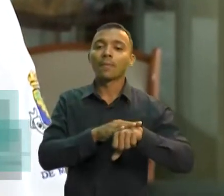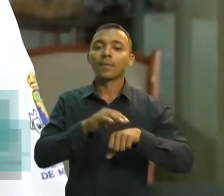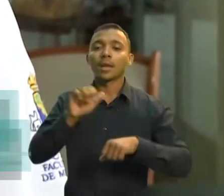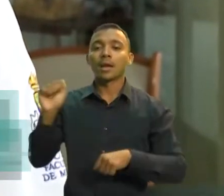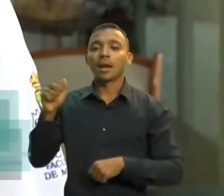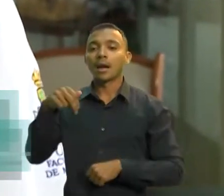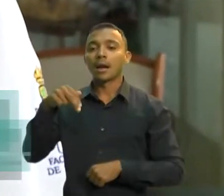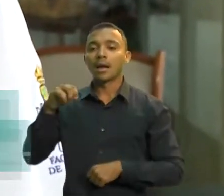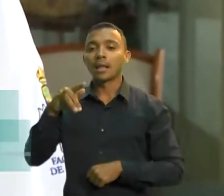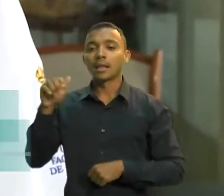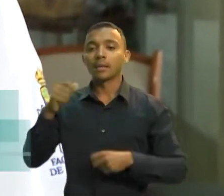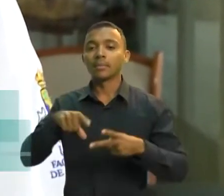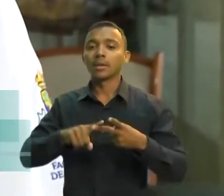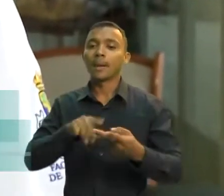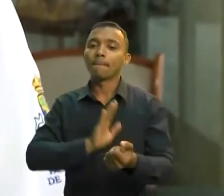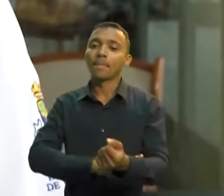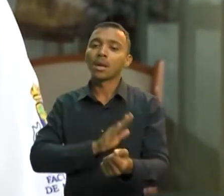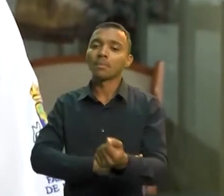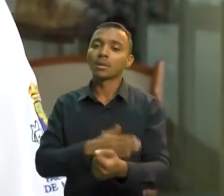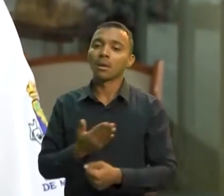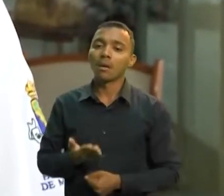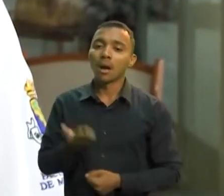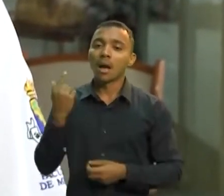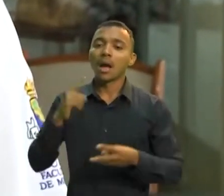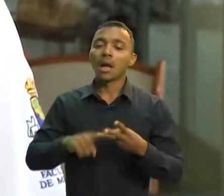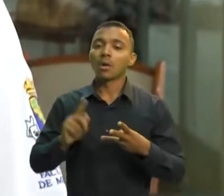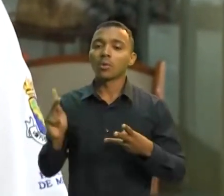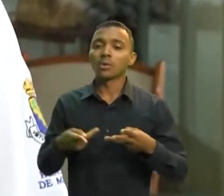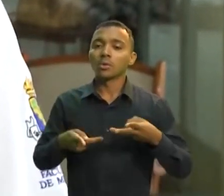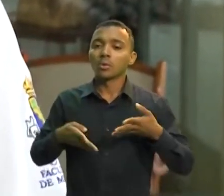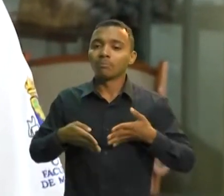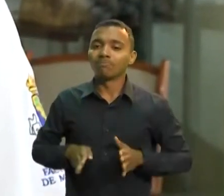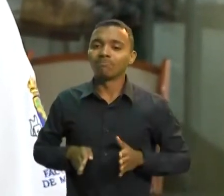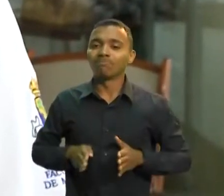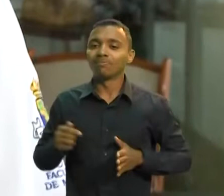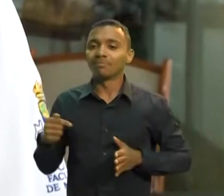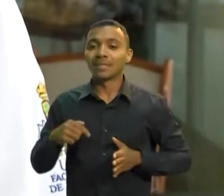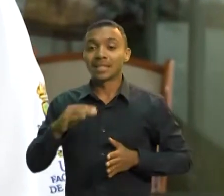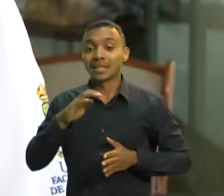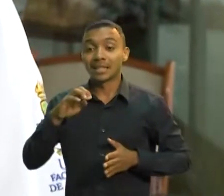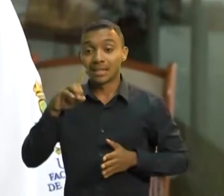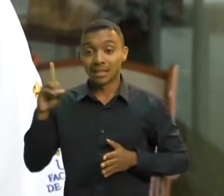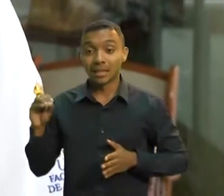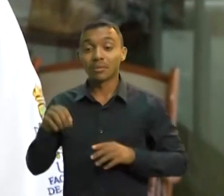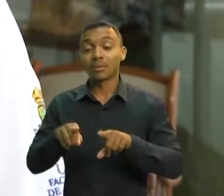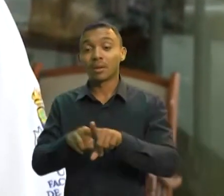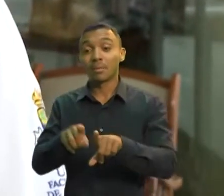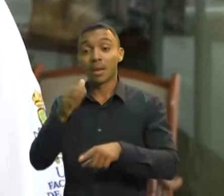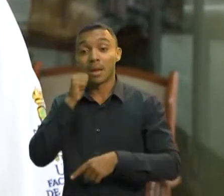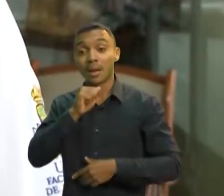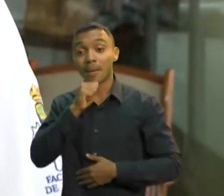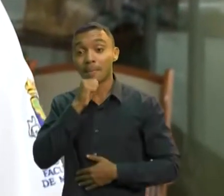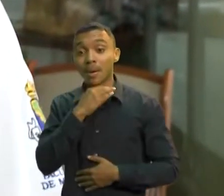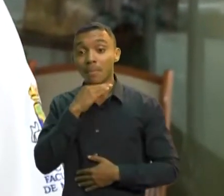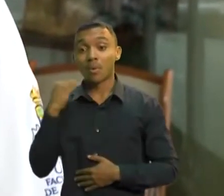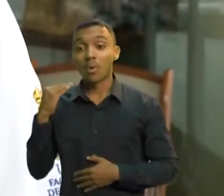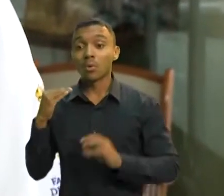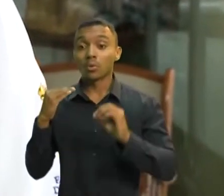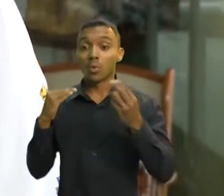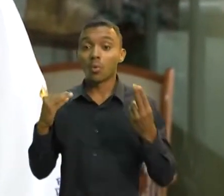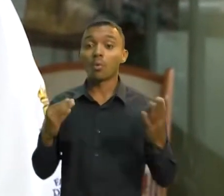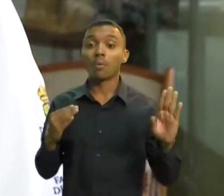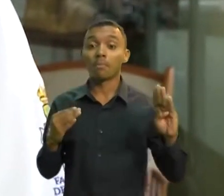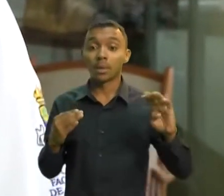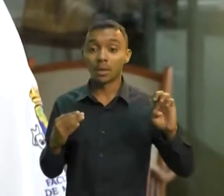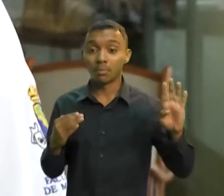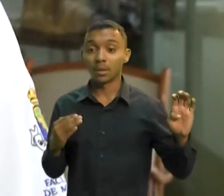pressão alta, de partos prematuros e de morte, tanto da mãe como do bebê é maior do que de uma mulher